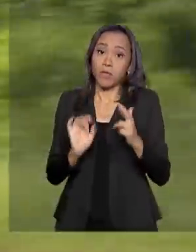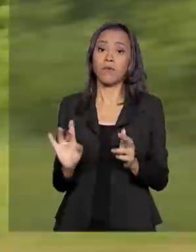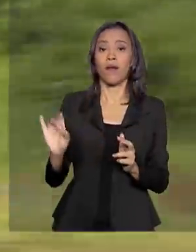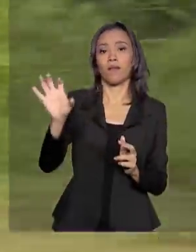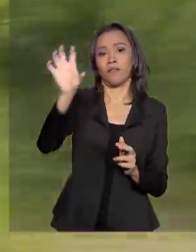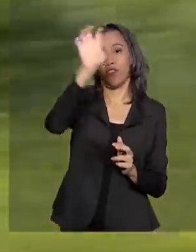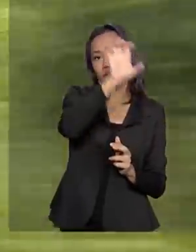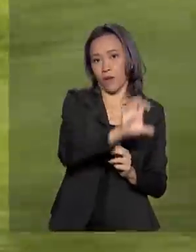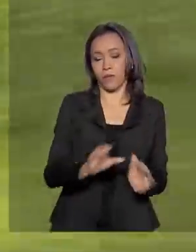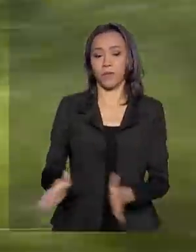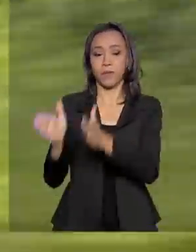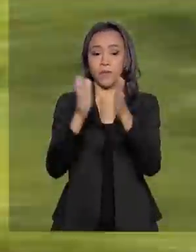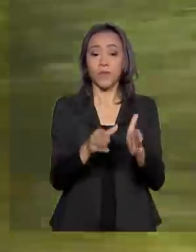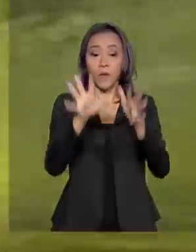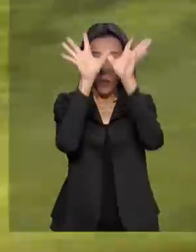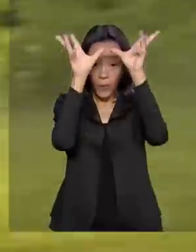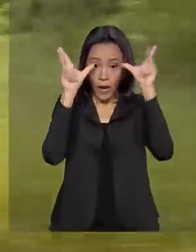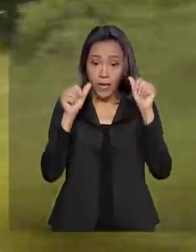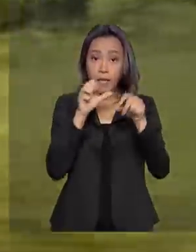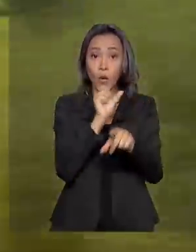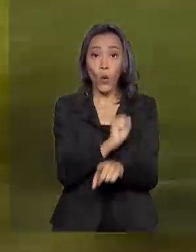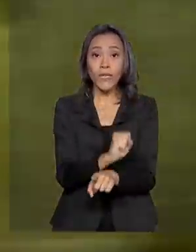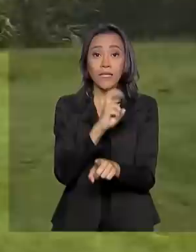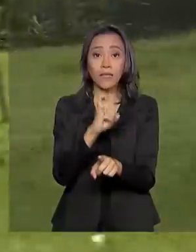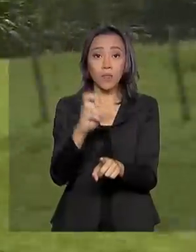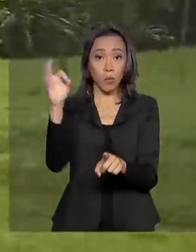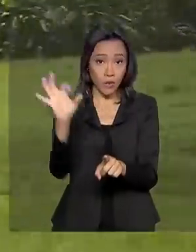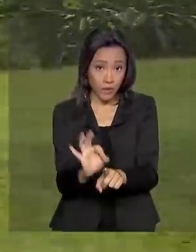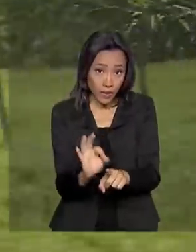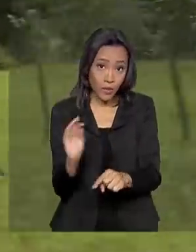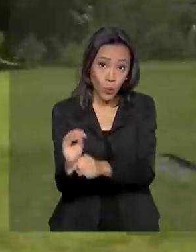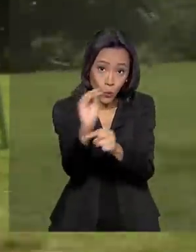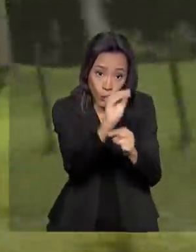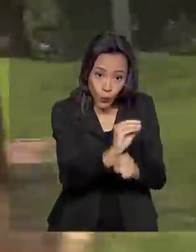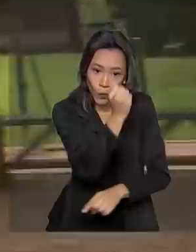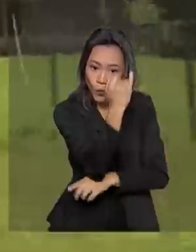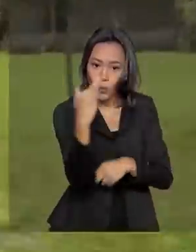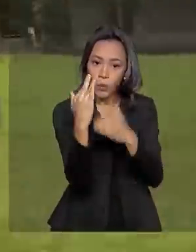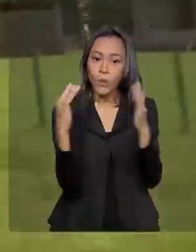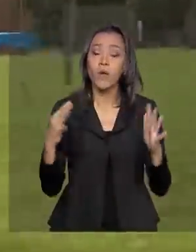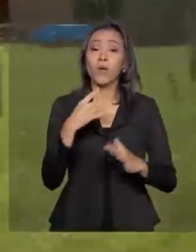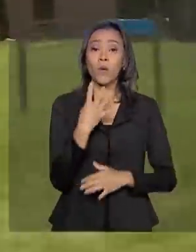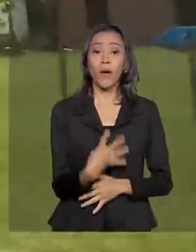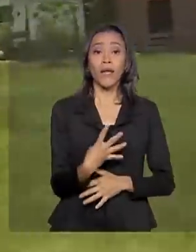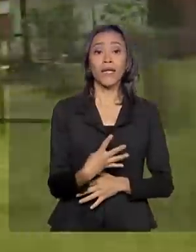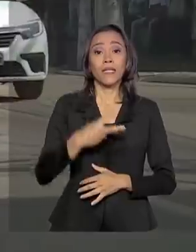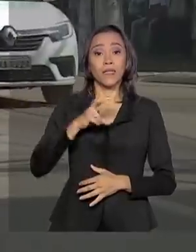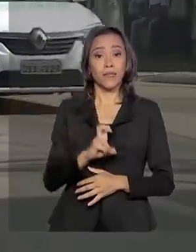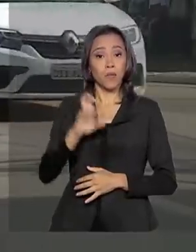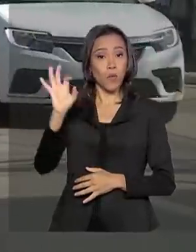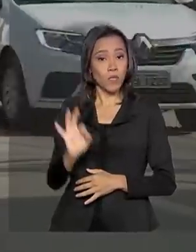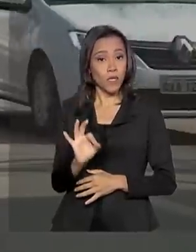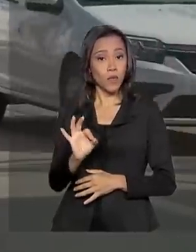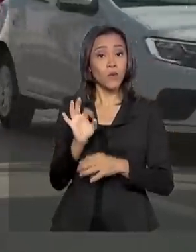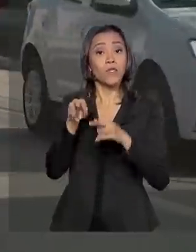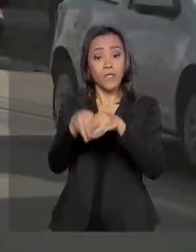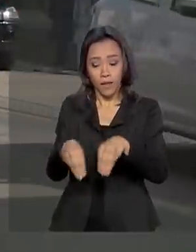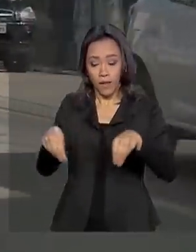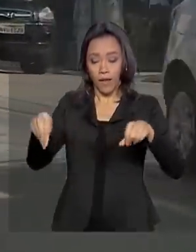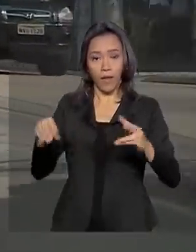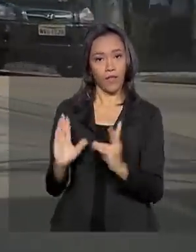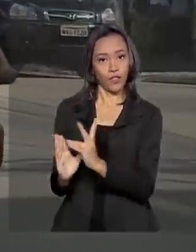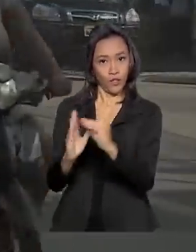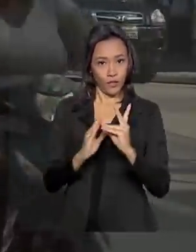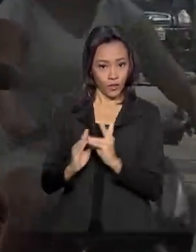85% de vegetação preservada e 47% de terras indígenas. Uma preocupação